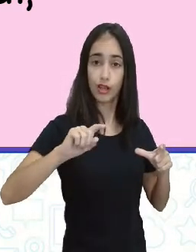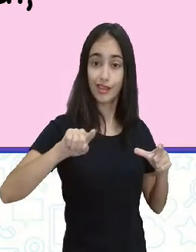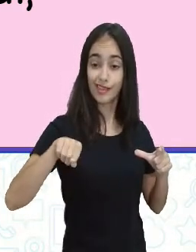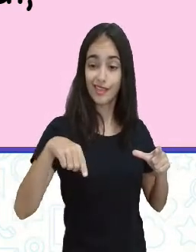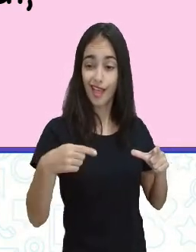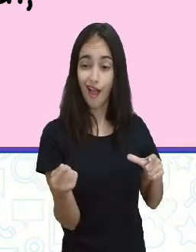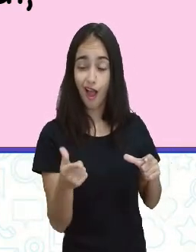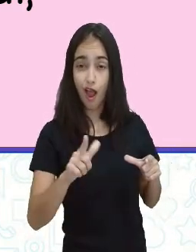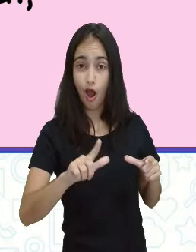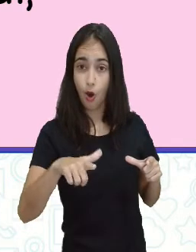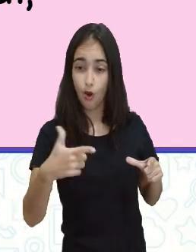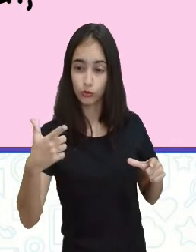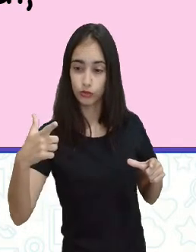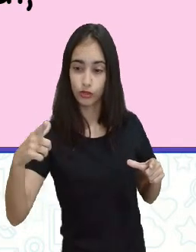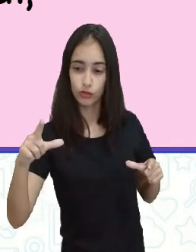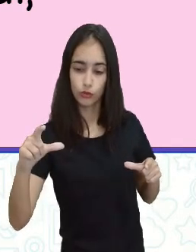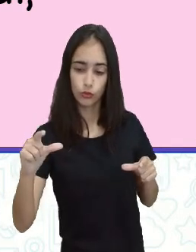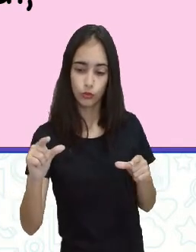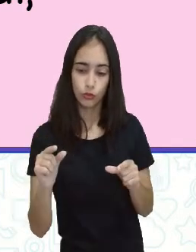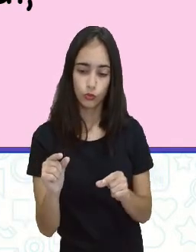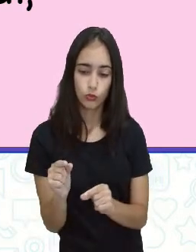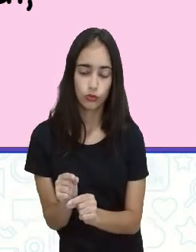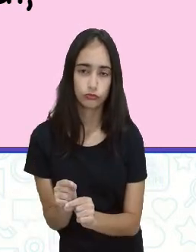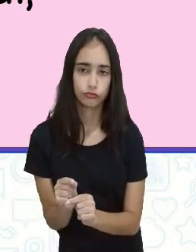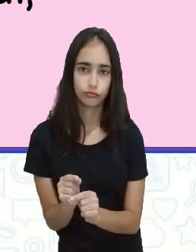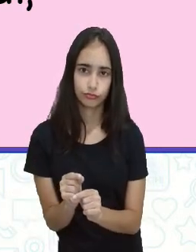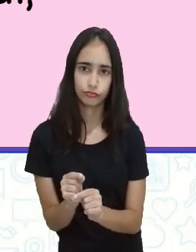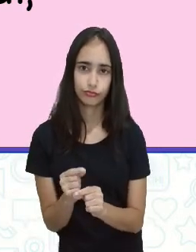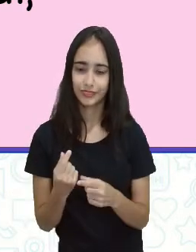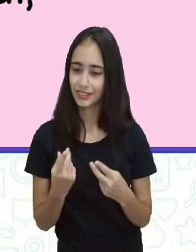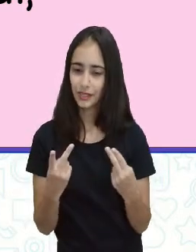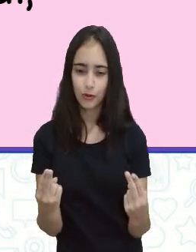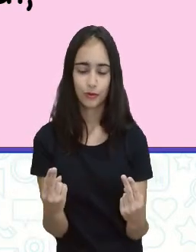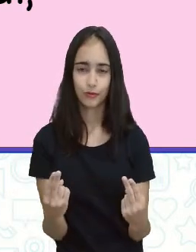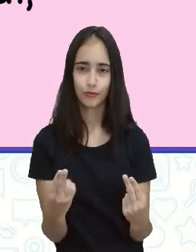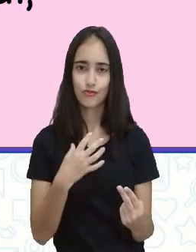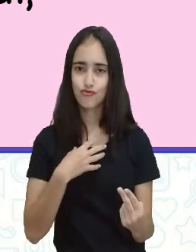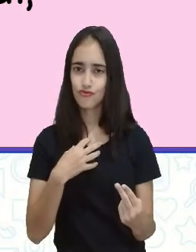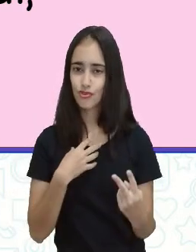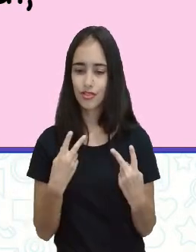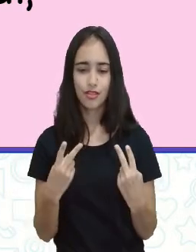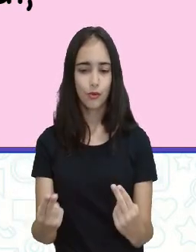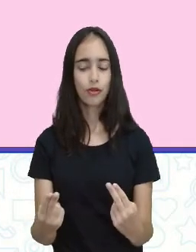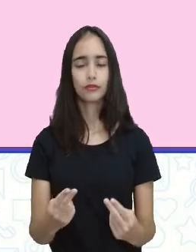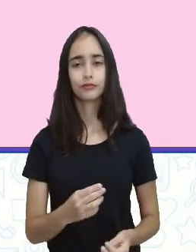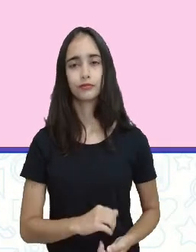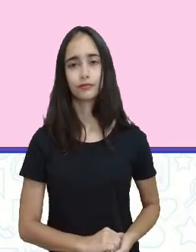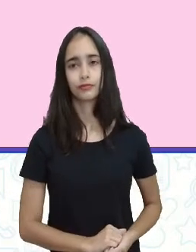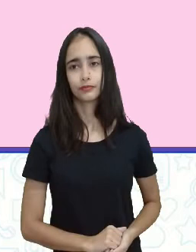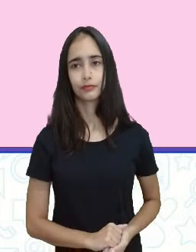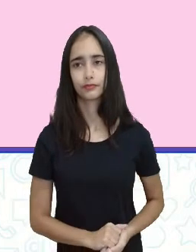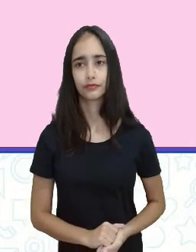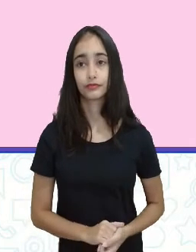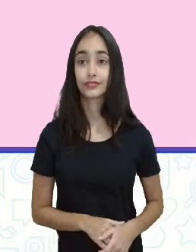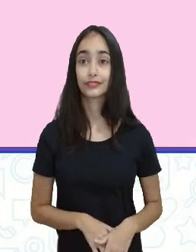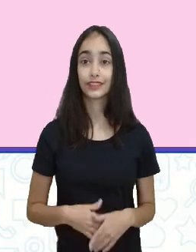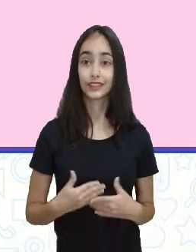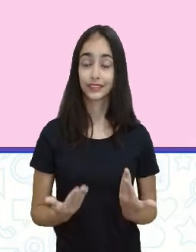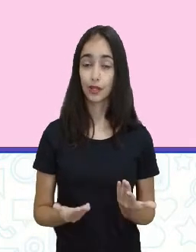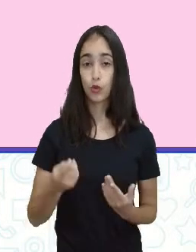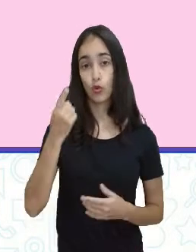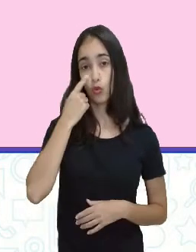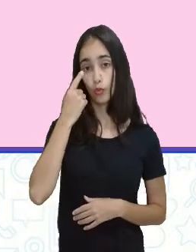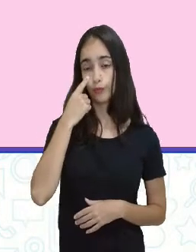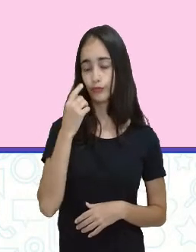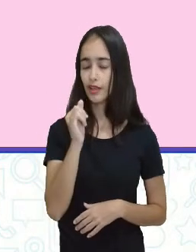necessariamente diminui, na mesma proporção. Então, visto isso, vamos